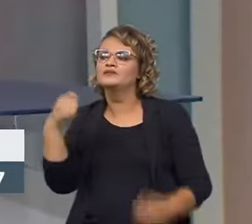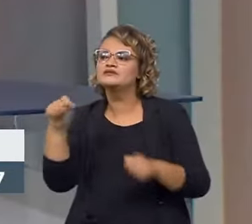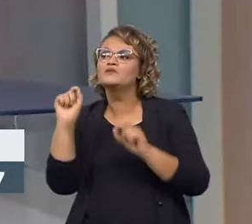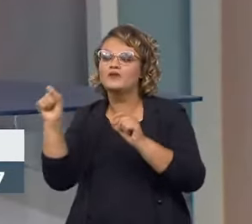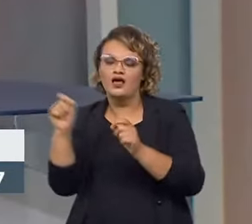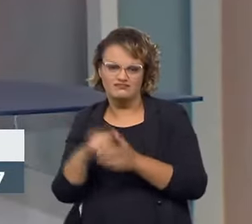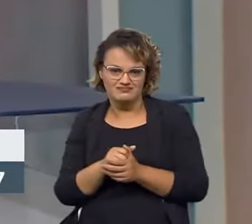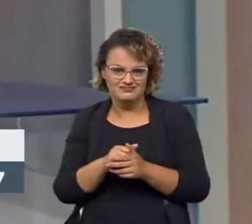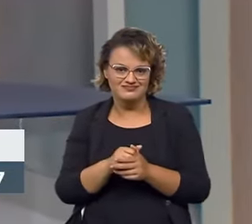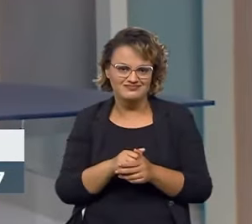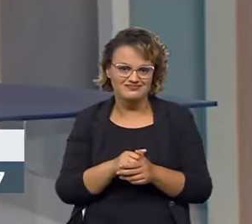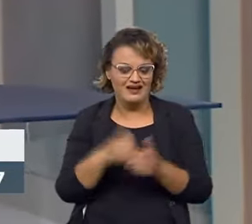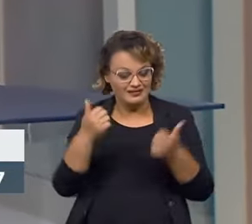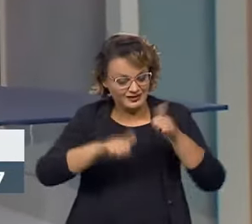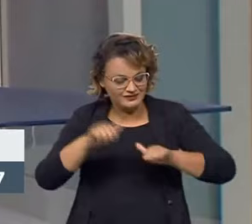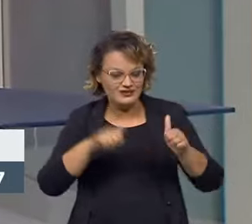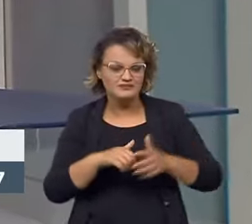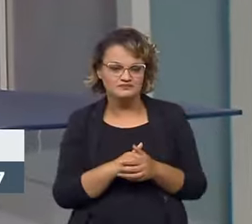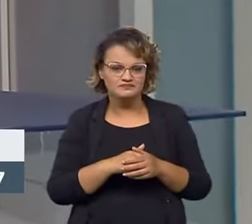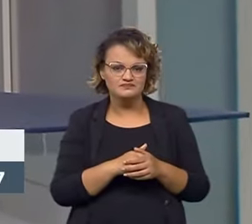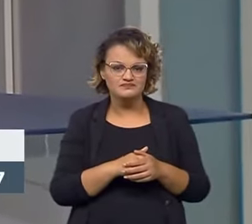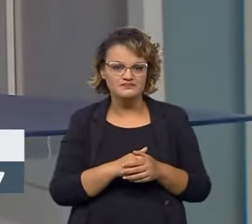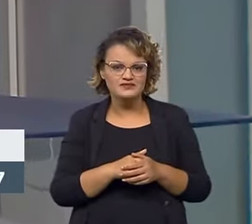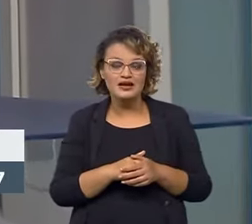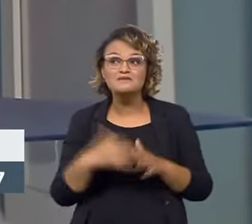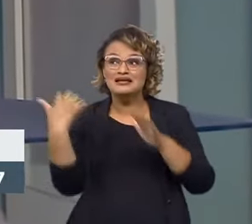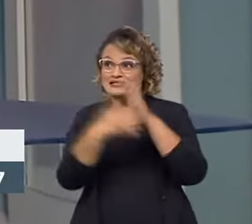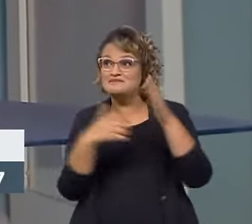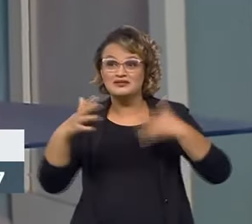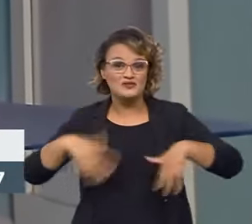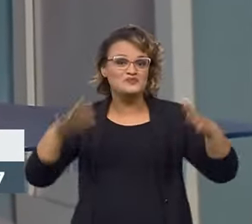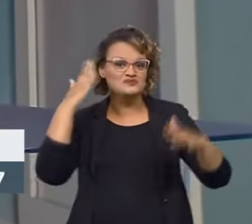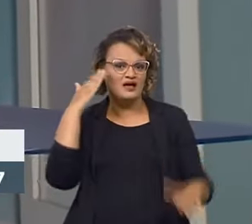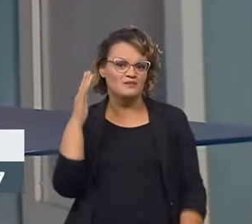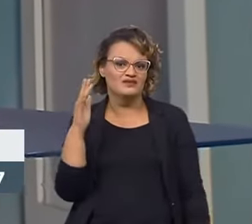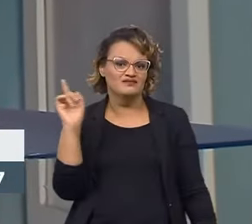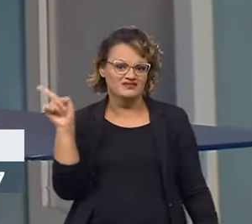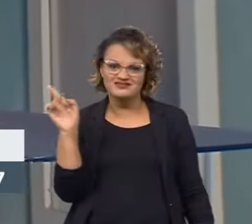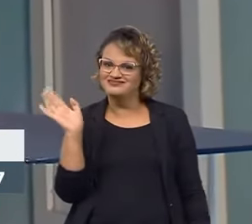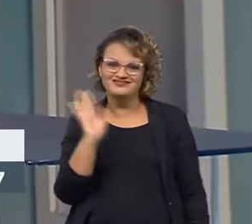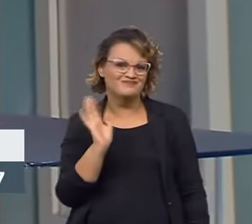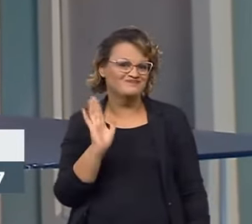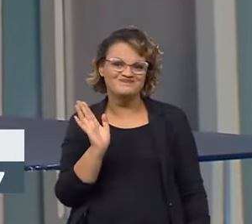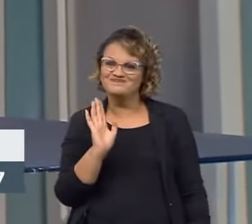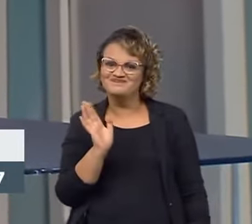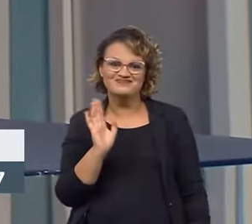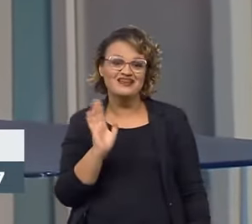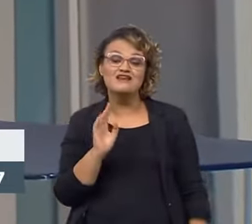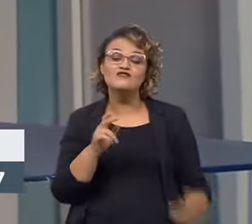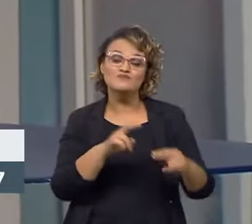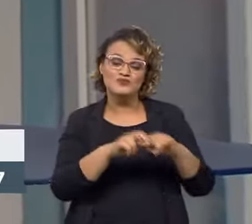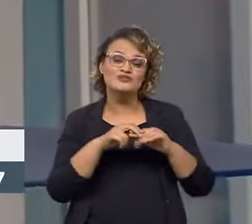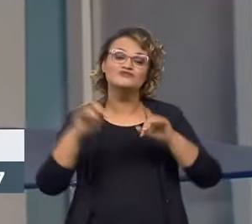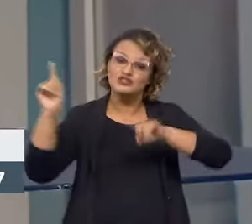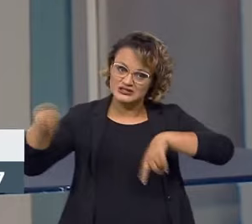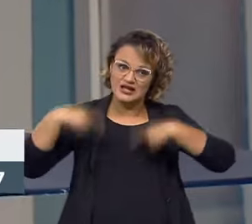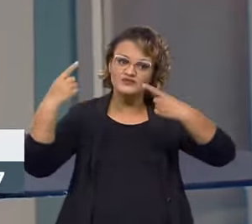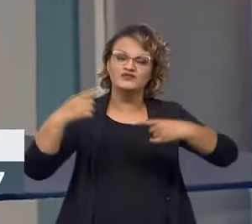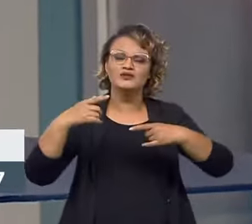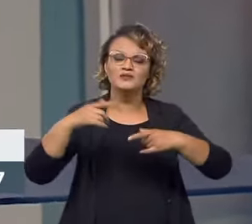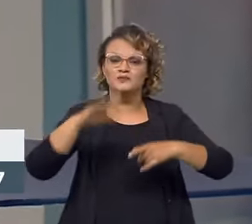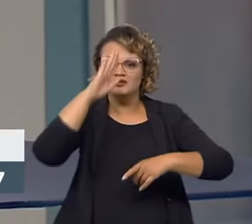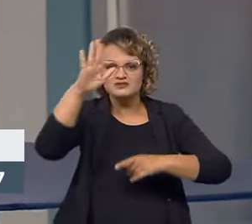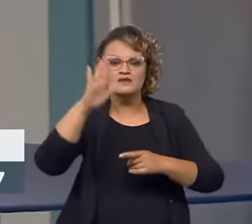O grande questão é que nem todas as empresas têm consciência disso, sabem disso. Então, o grande desafio na questão até de barreiras